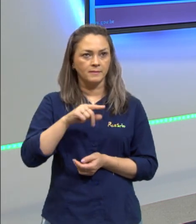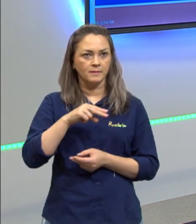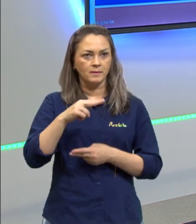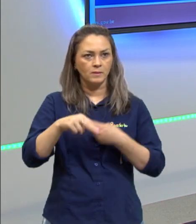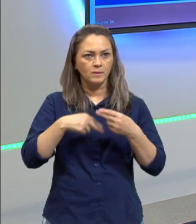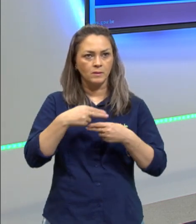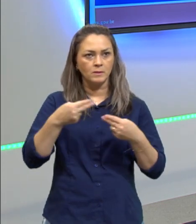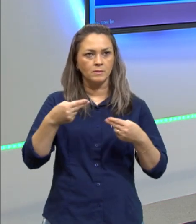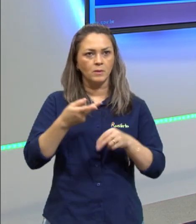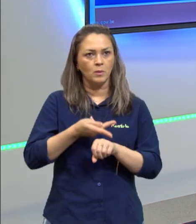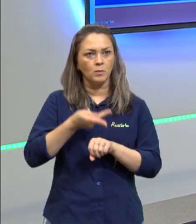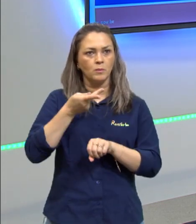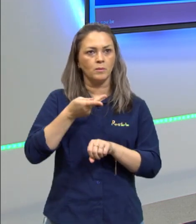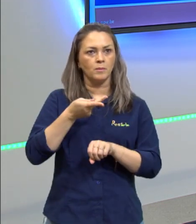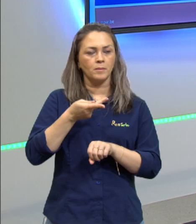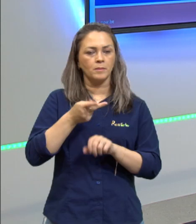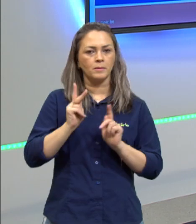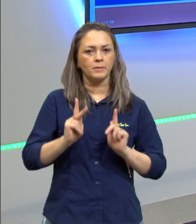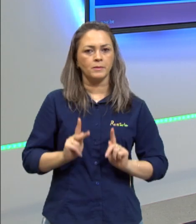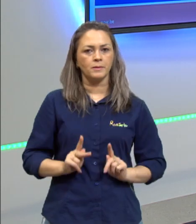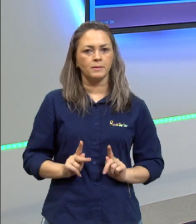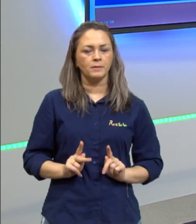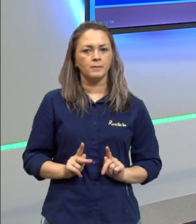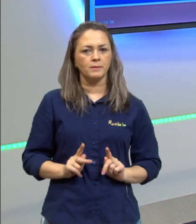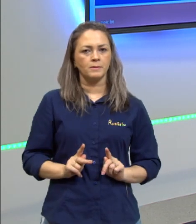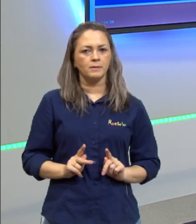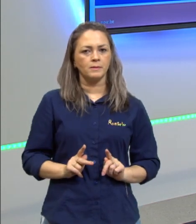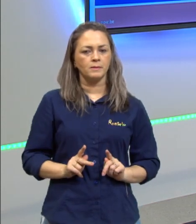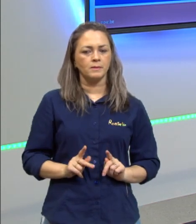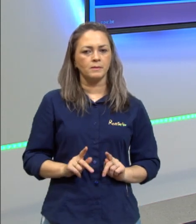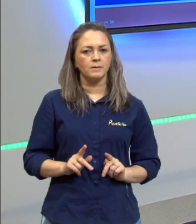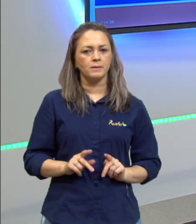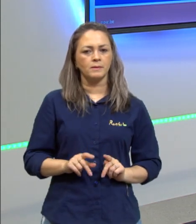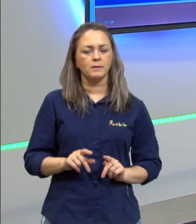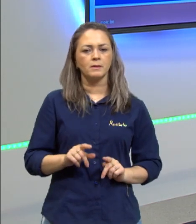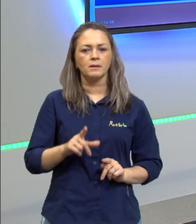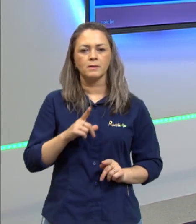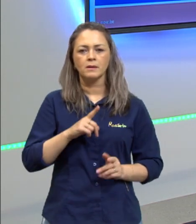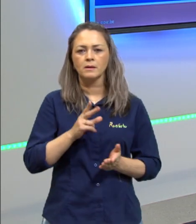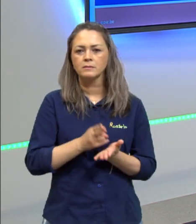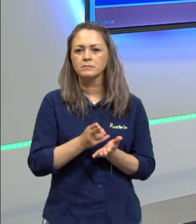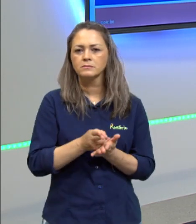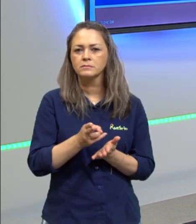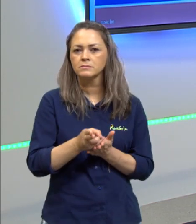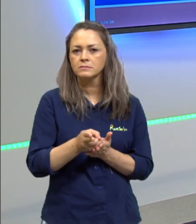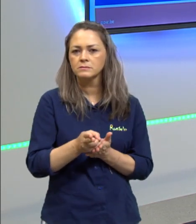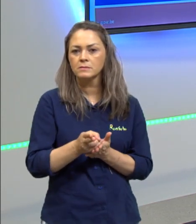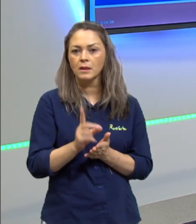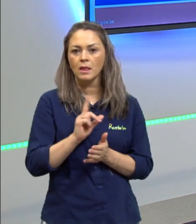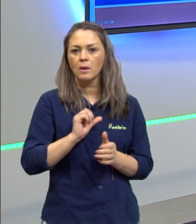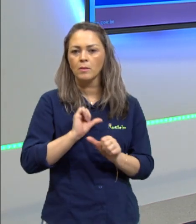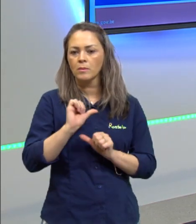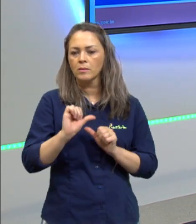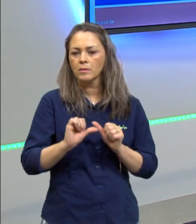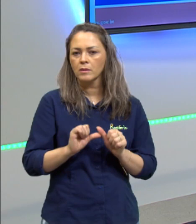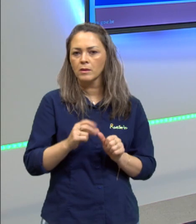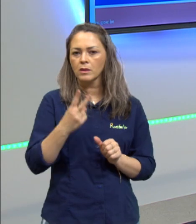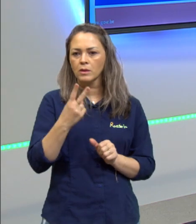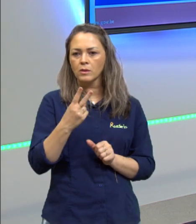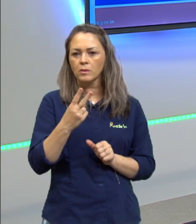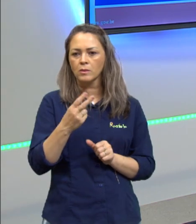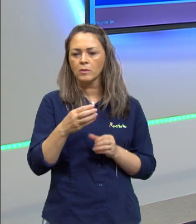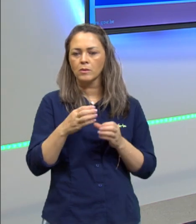uma pessoa deverá retirar sucessivamente e sem reposição duas bolas